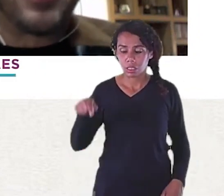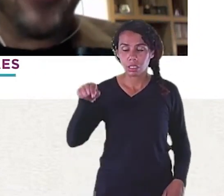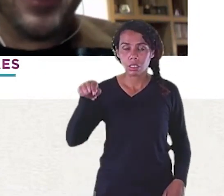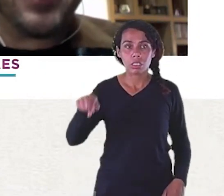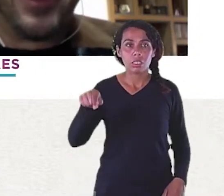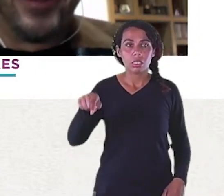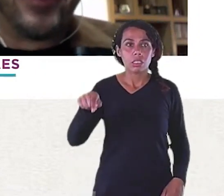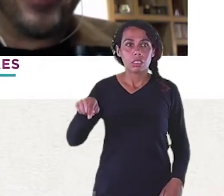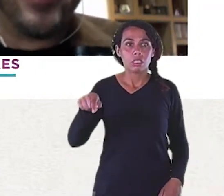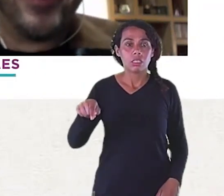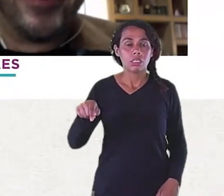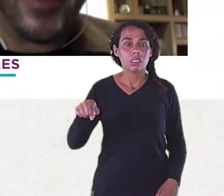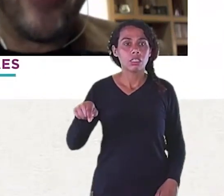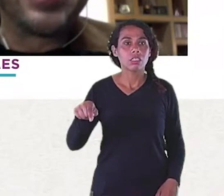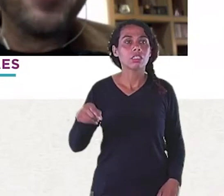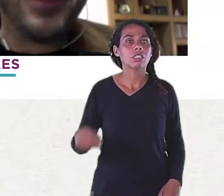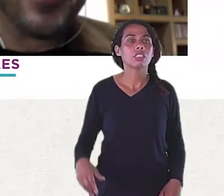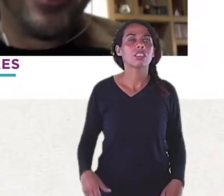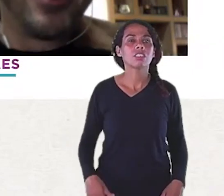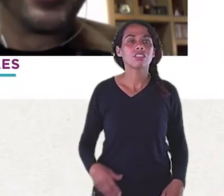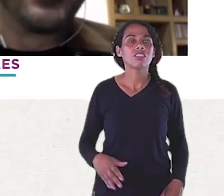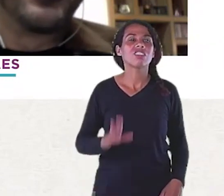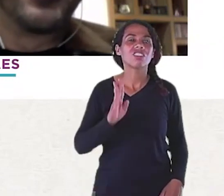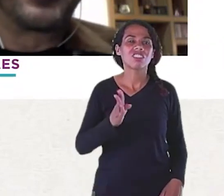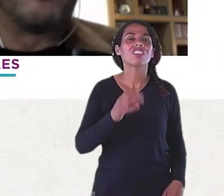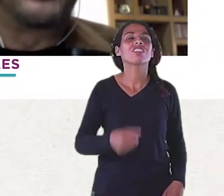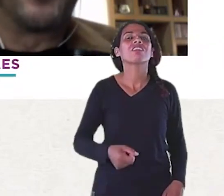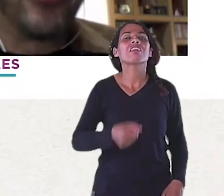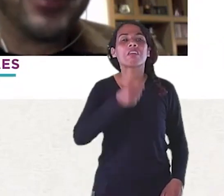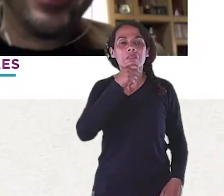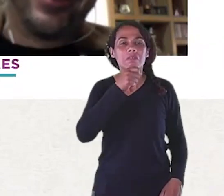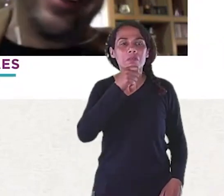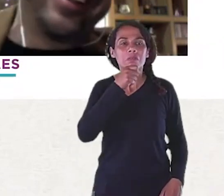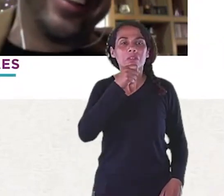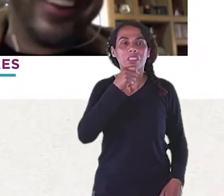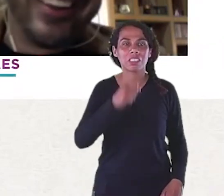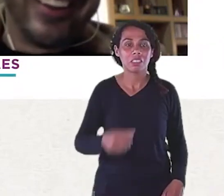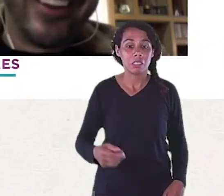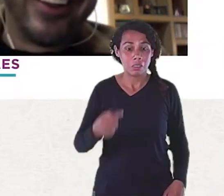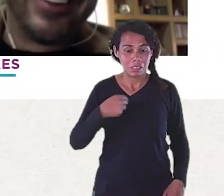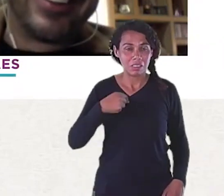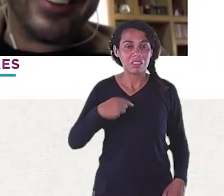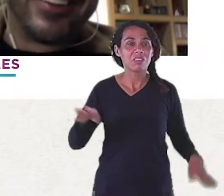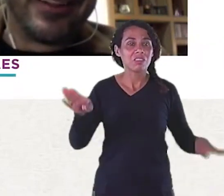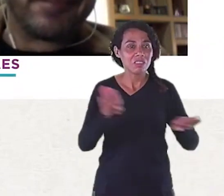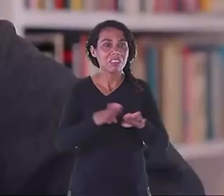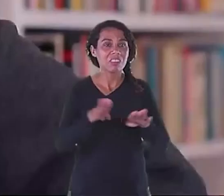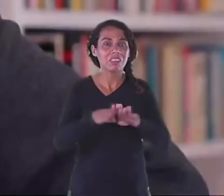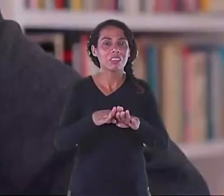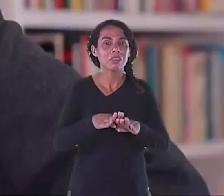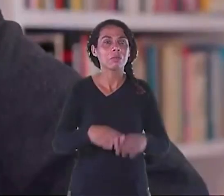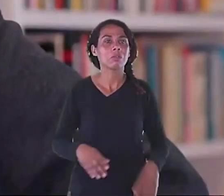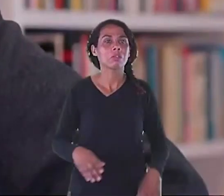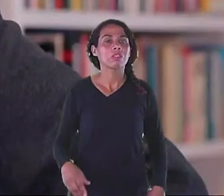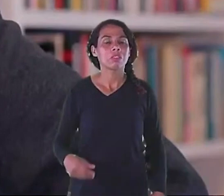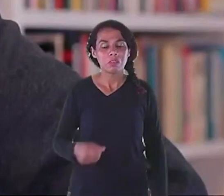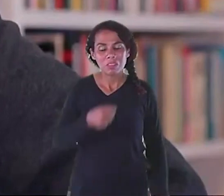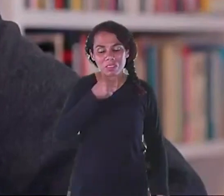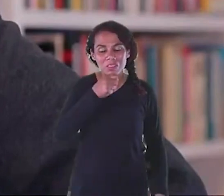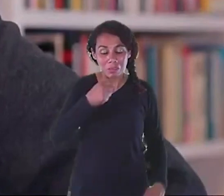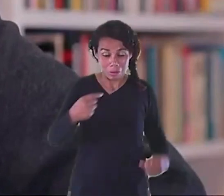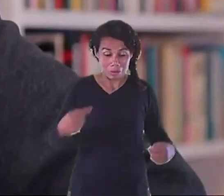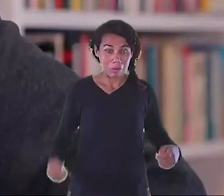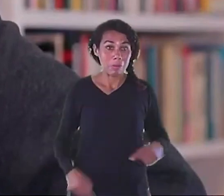eu estou recebendo Já reconhecimento Do trabalho que eu fiz Nesse contexto Eu estava aqui Fazendo uma lembrança Dos